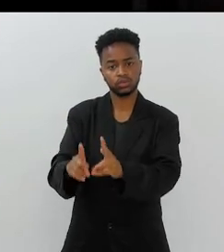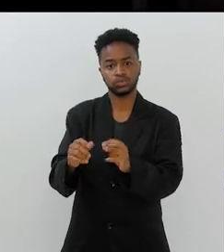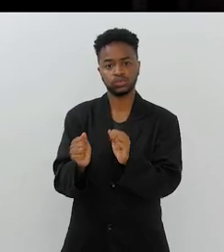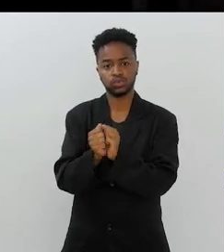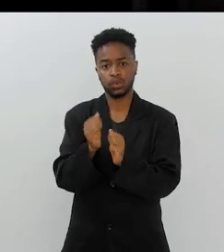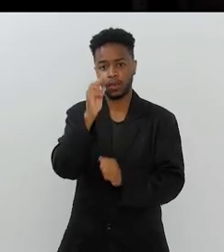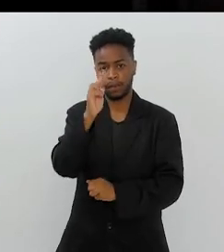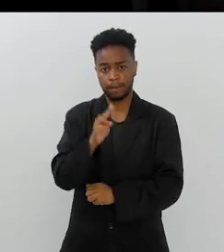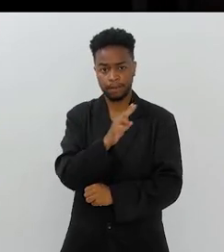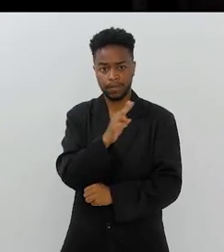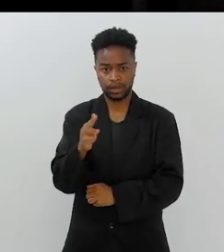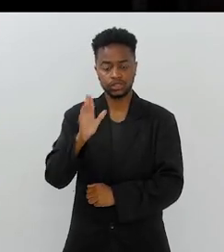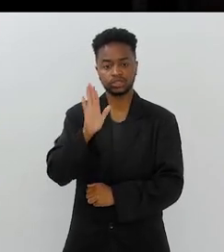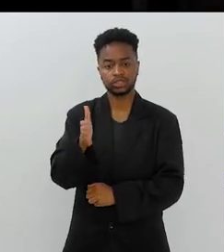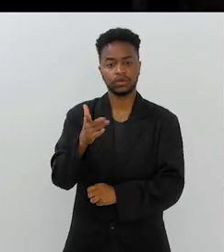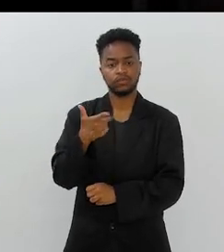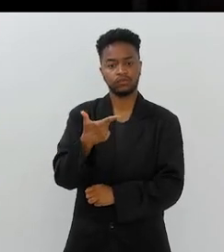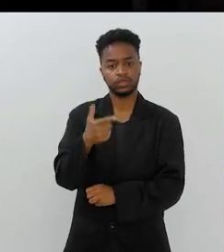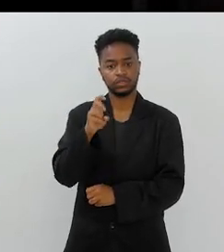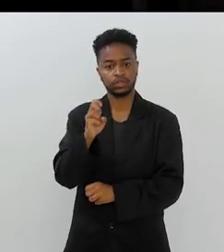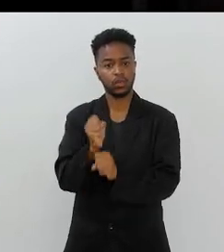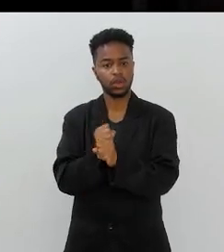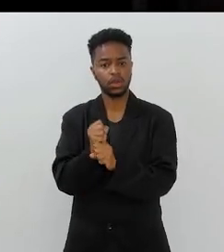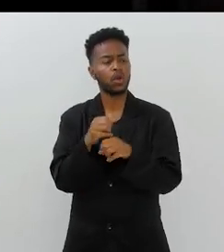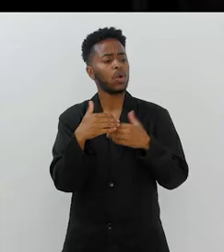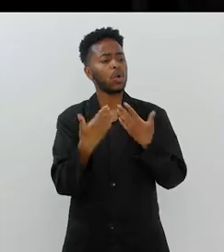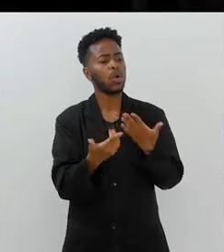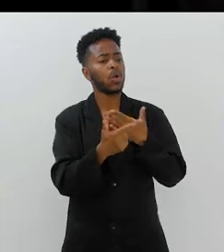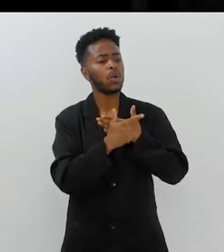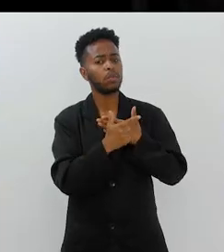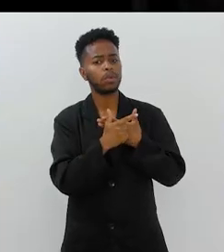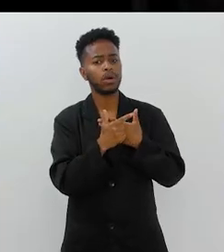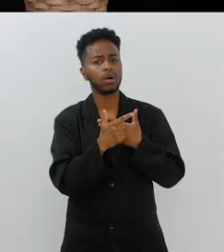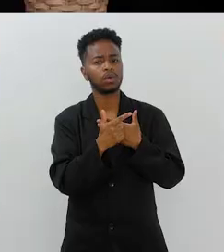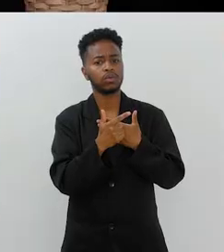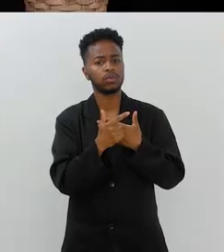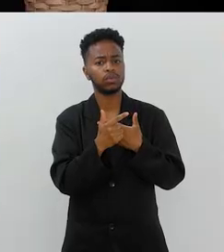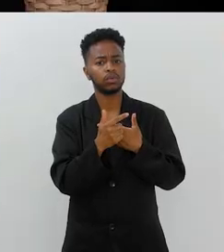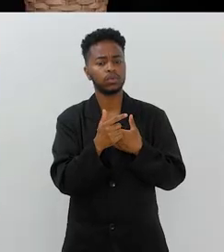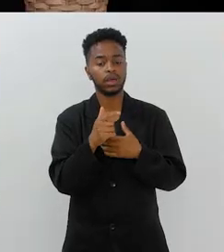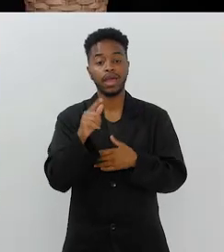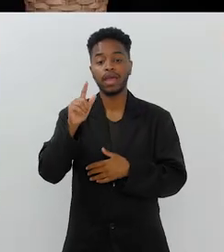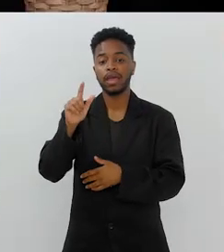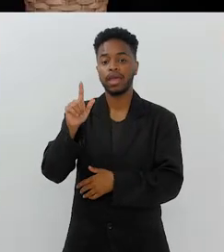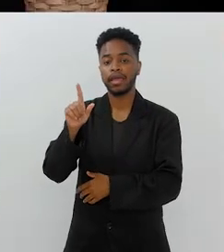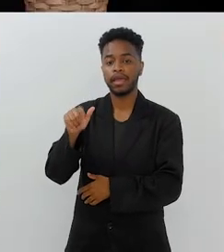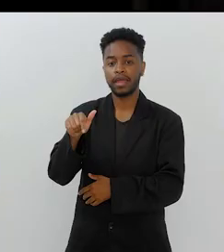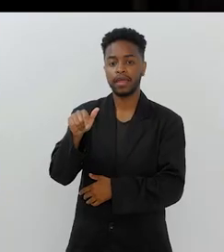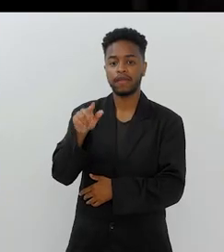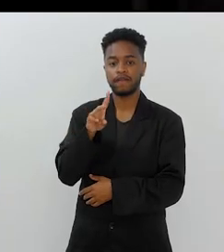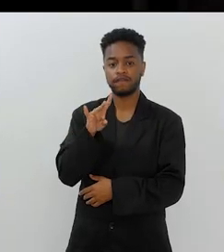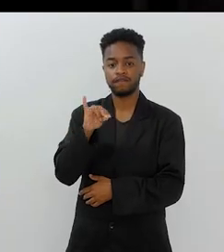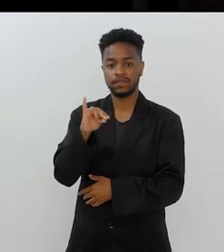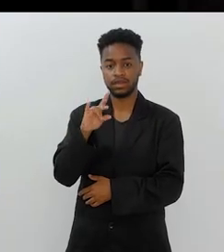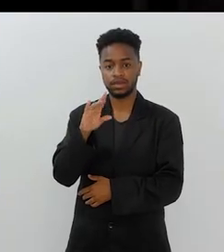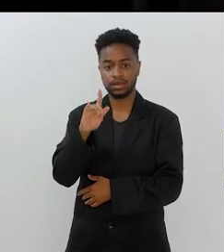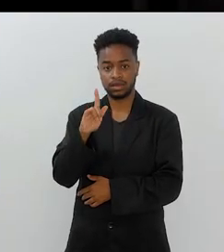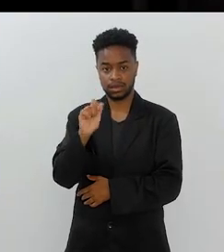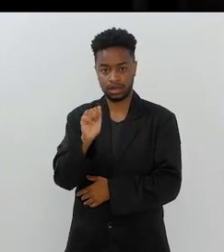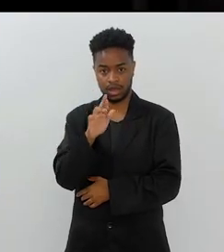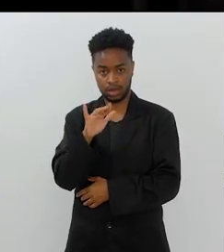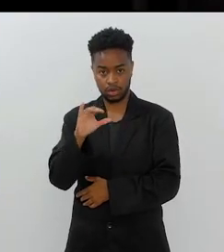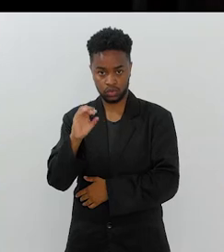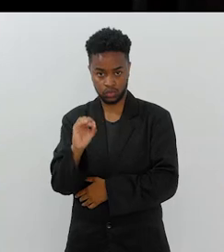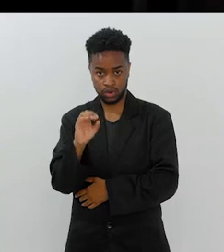Eu estou junto com o padre Managão também há 35 anos. Qual é a função do Mons. Managão? Então, o senhor é vigário,